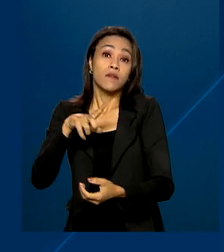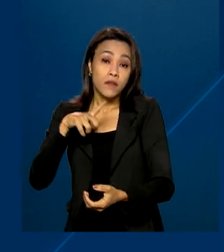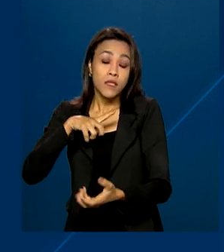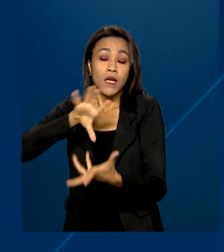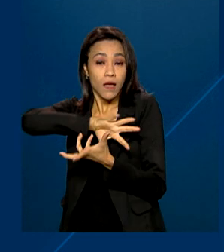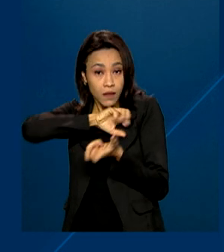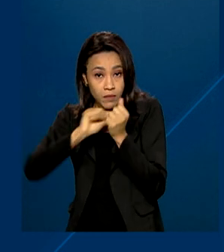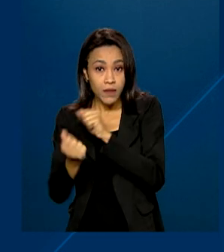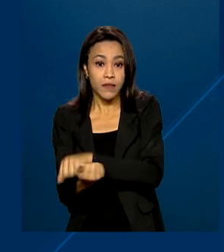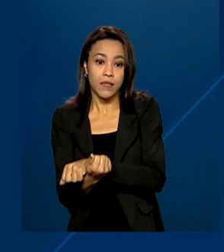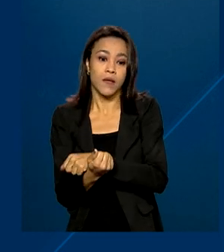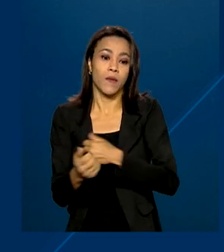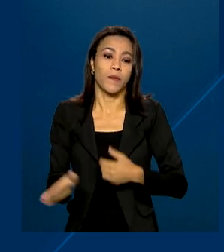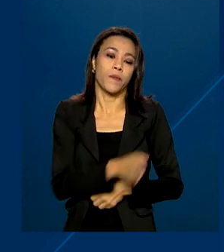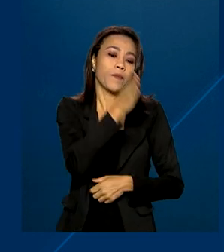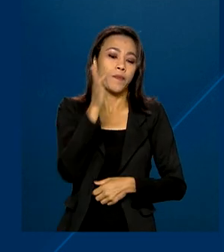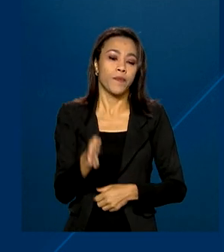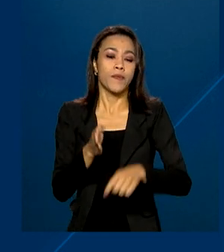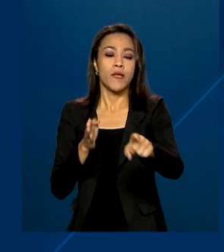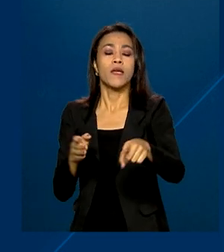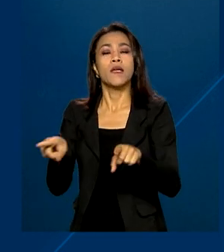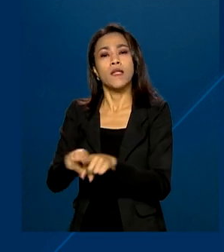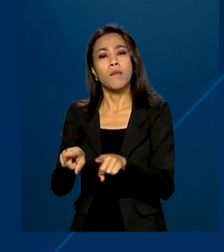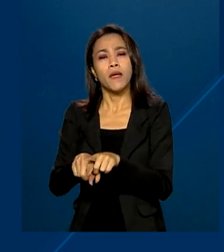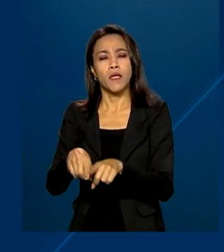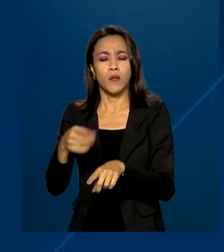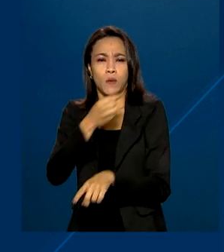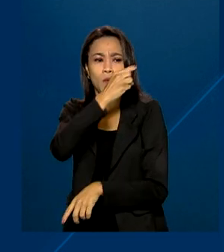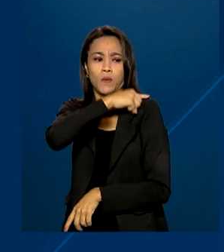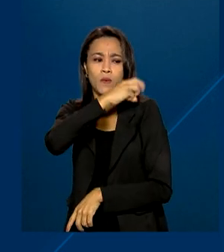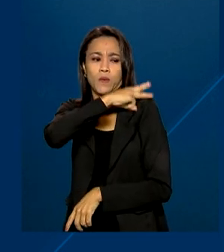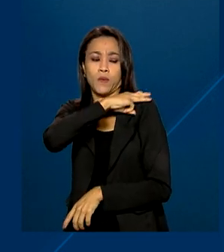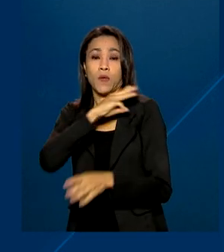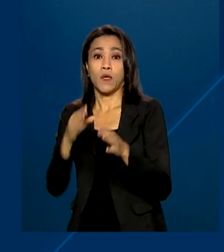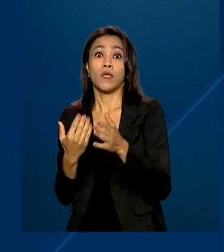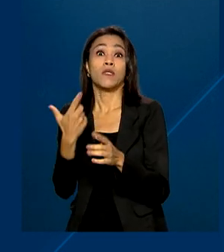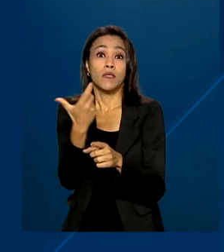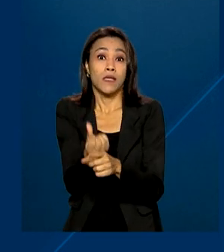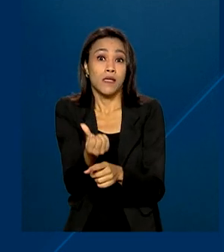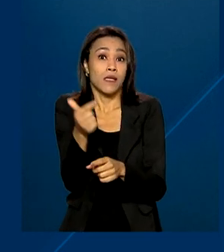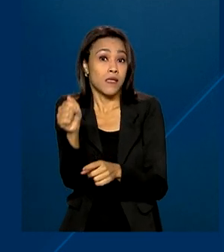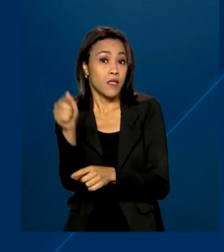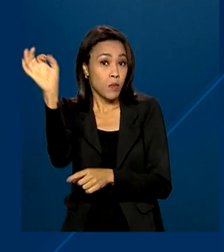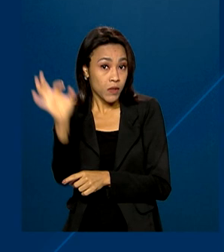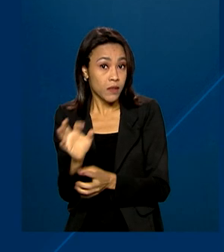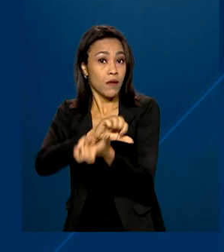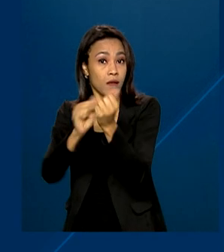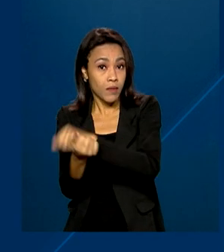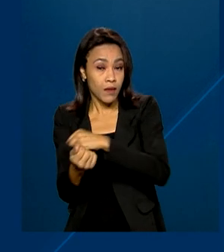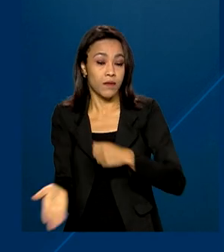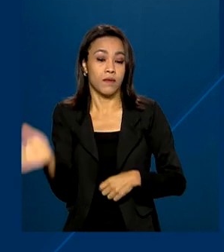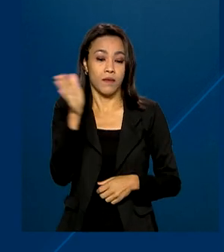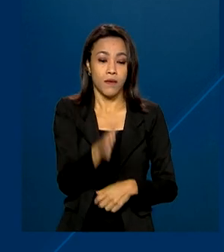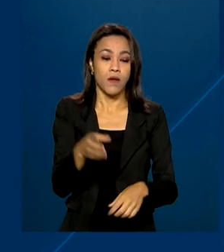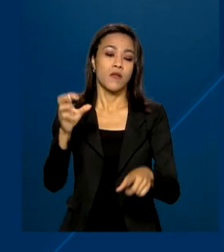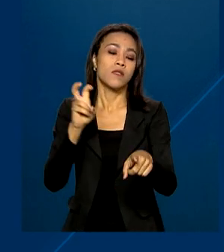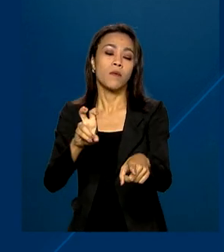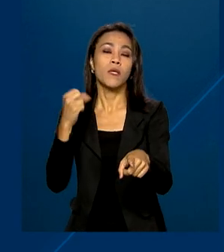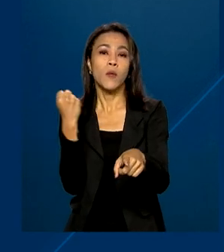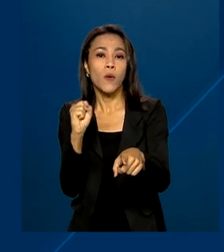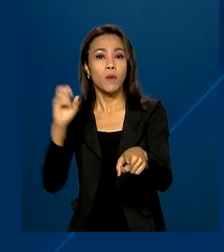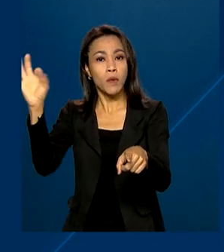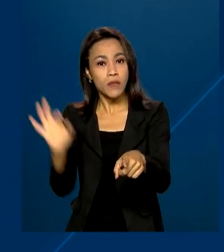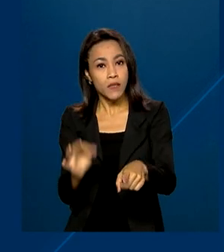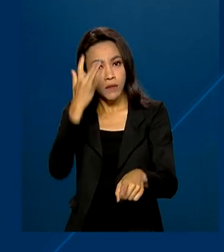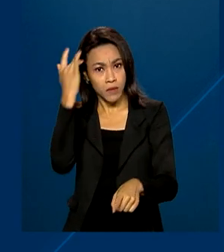alunos com deficiência. Índice que no ensino médio subiu para 67%. 58% das pessoas com